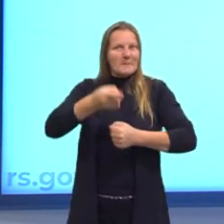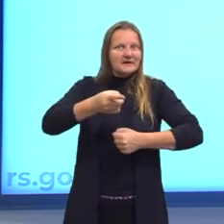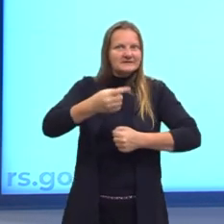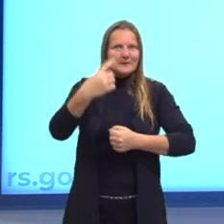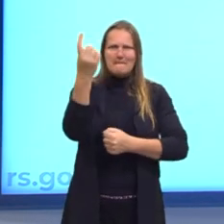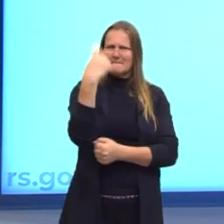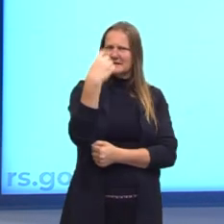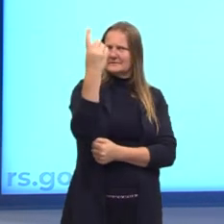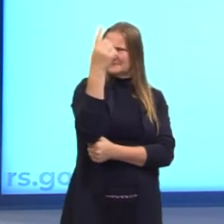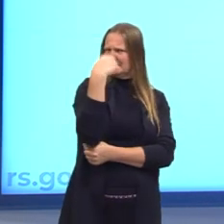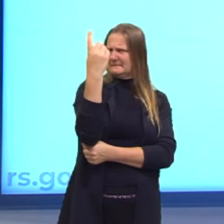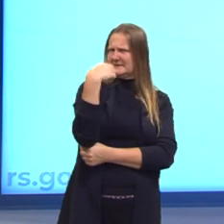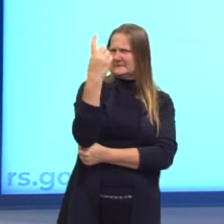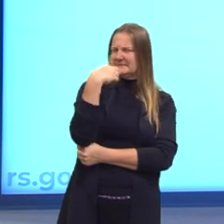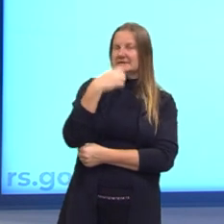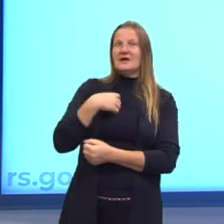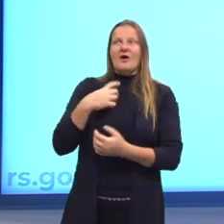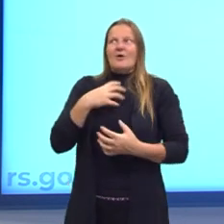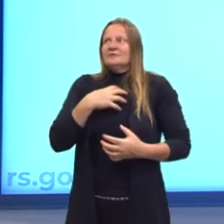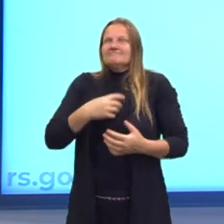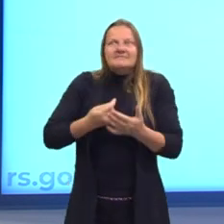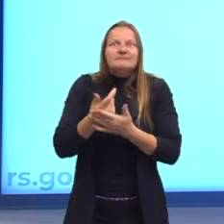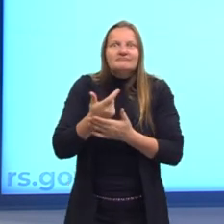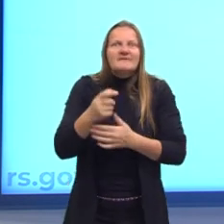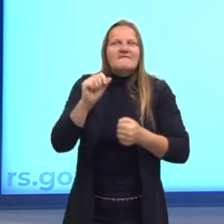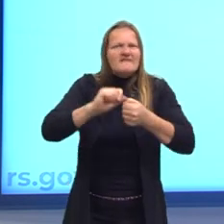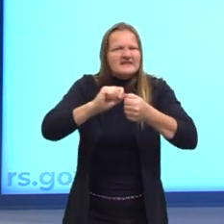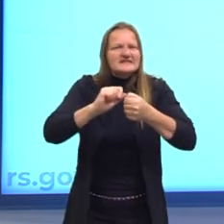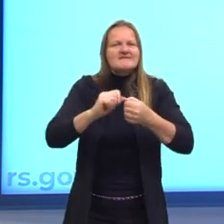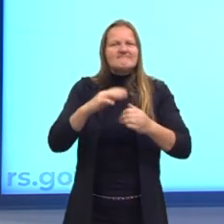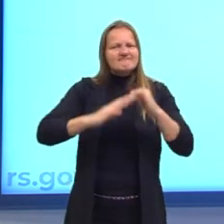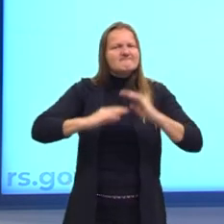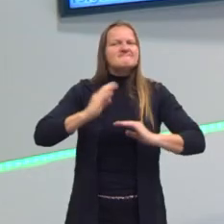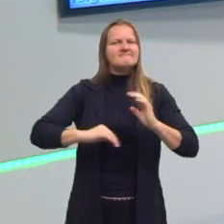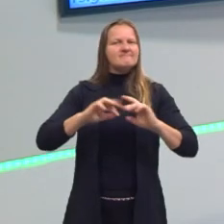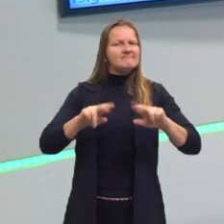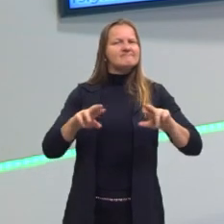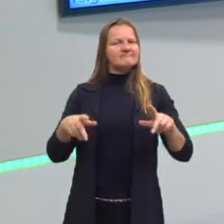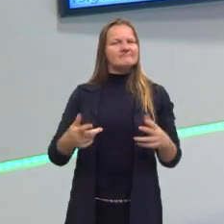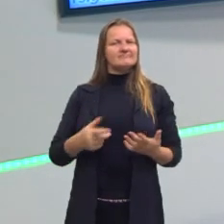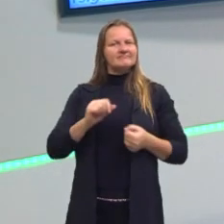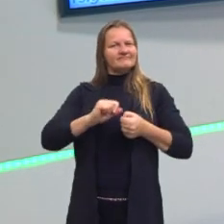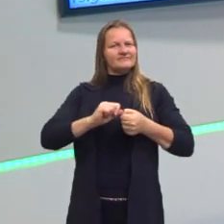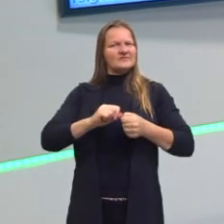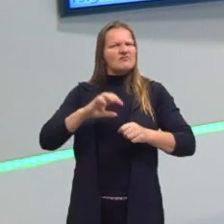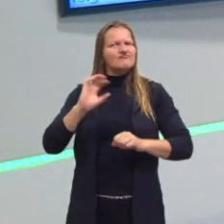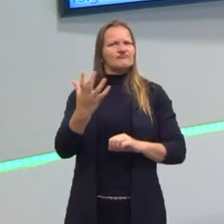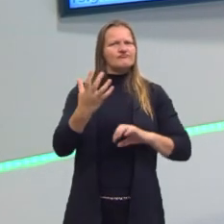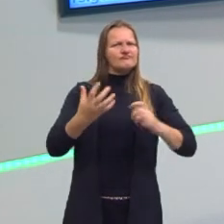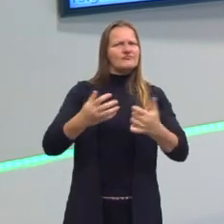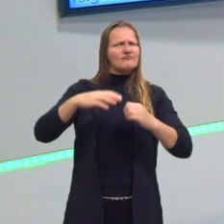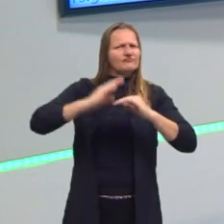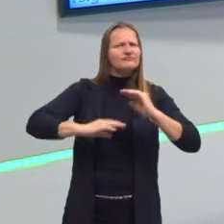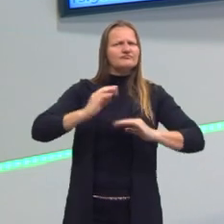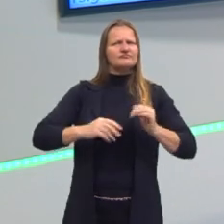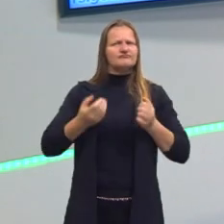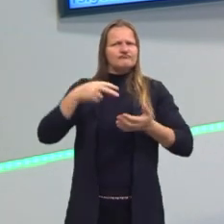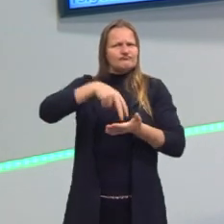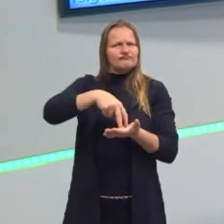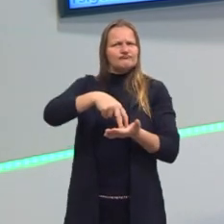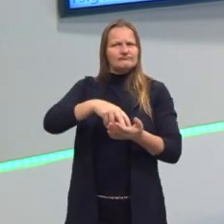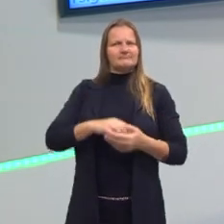são aqueles verbos que exigem do seu interlocutor uma determinada tomada de posição, né?